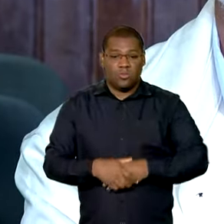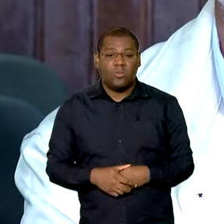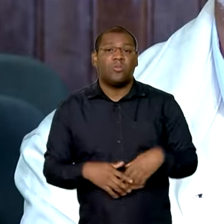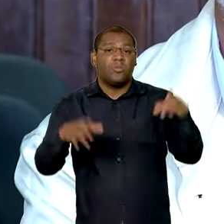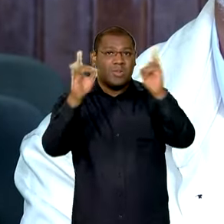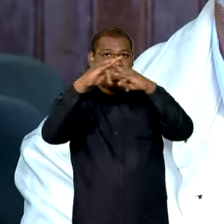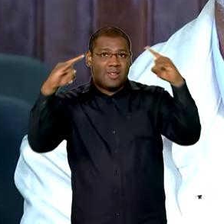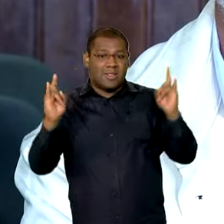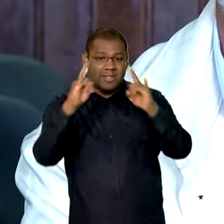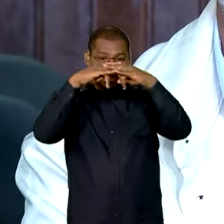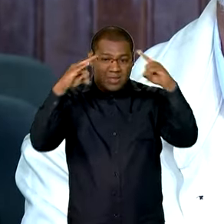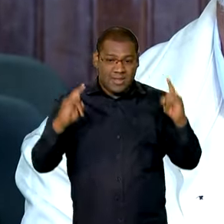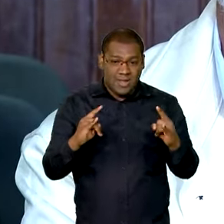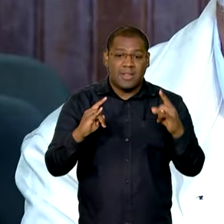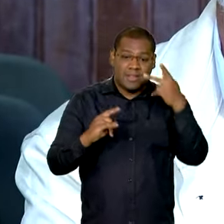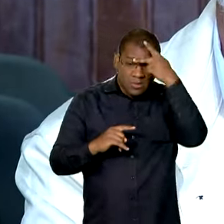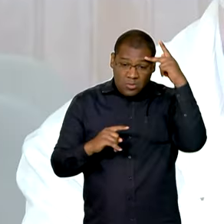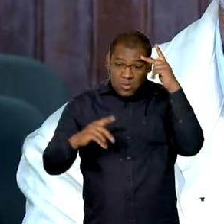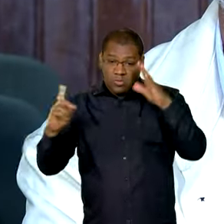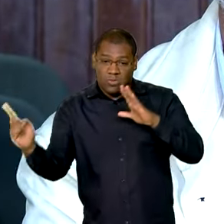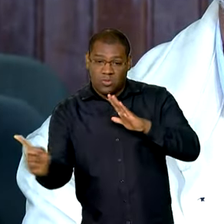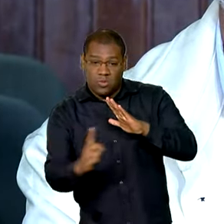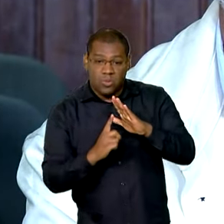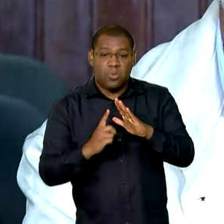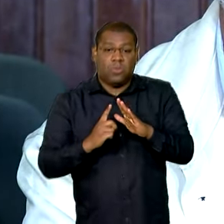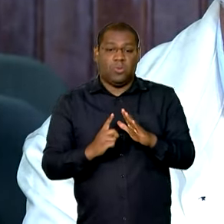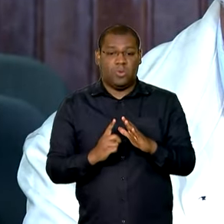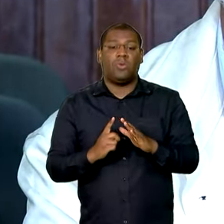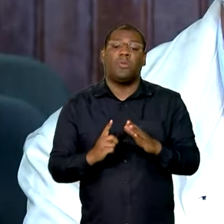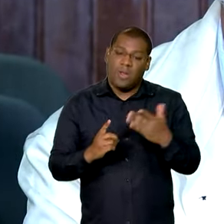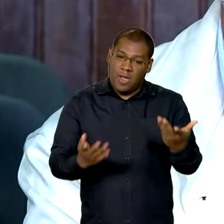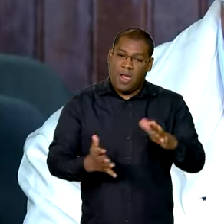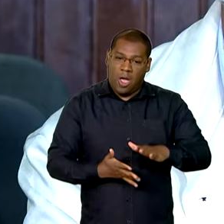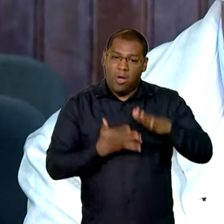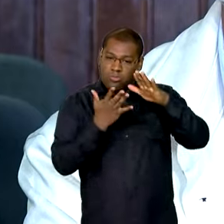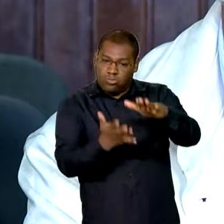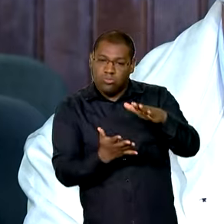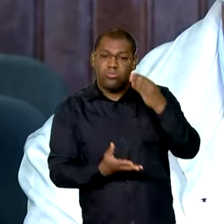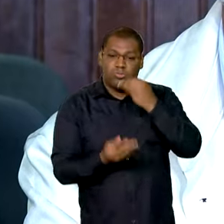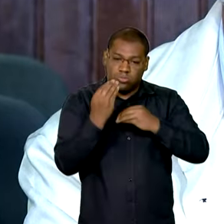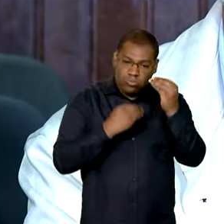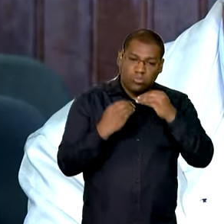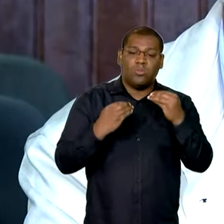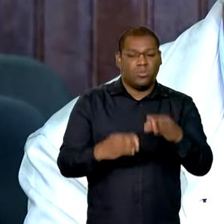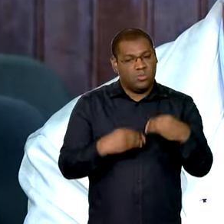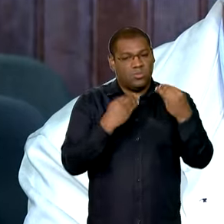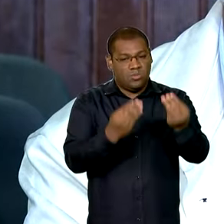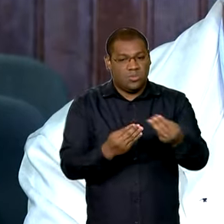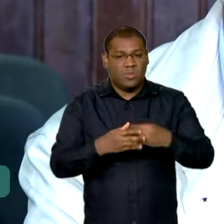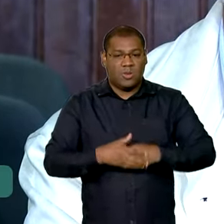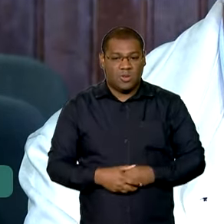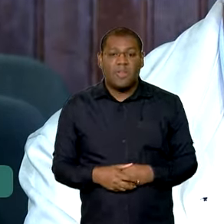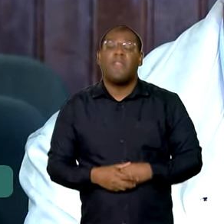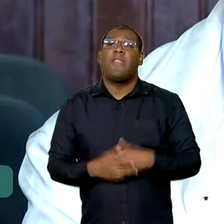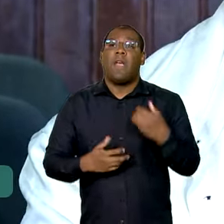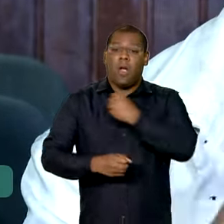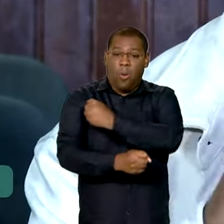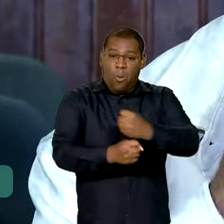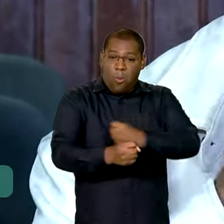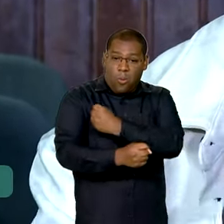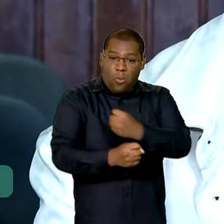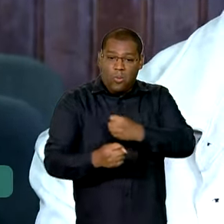abrigos, onde estão as pessoas fora das suas casas. Já foi feita a entrega para 25 cozinhas solidárias, que estão